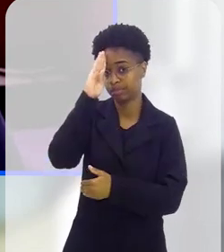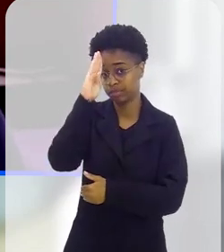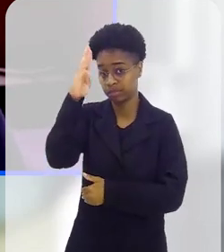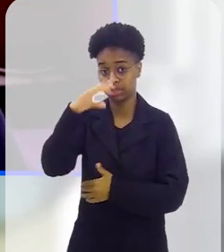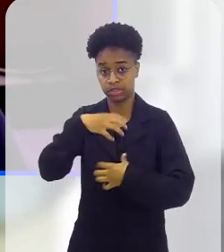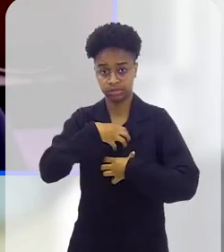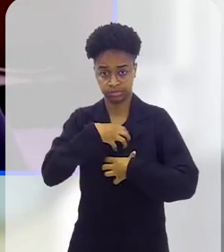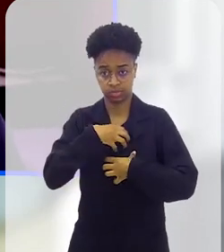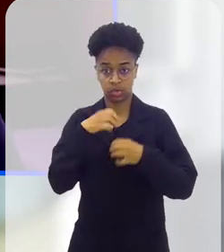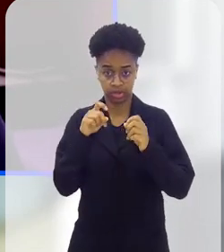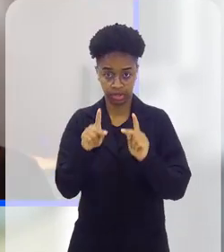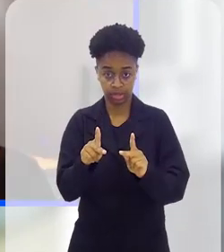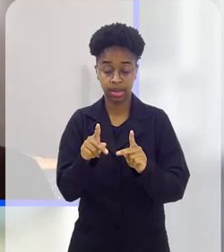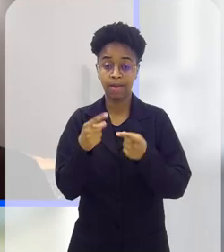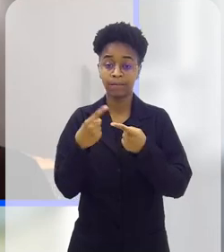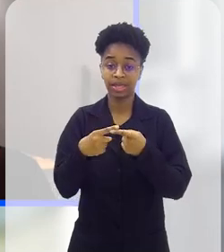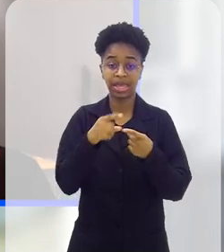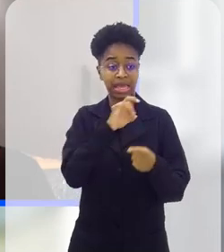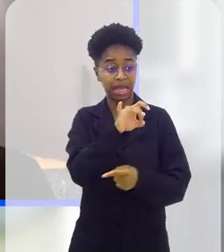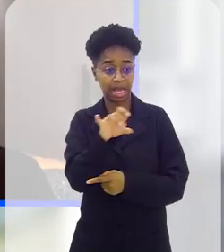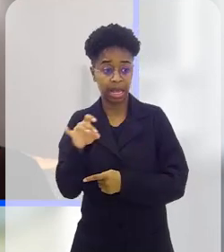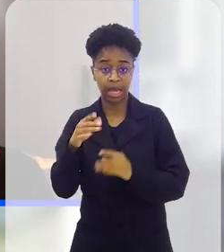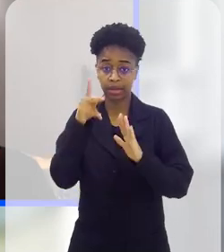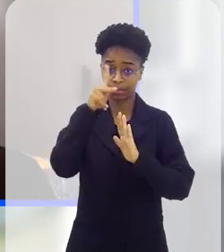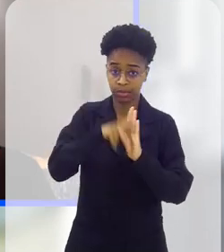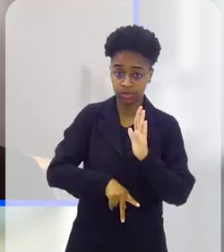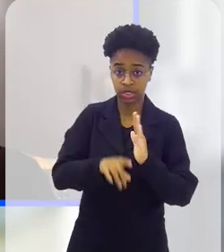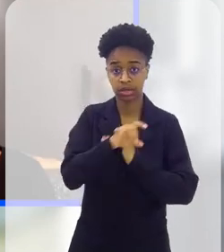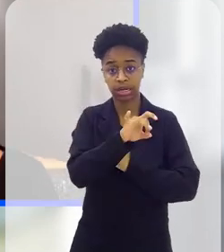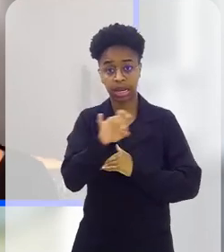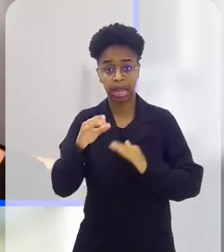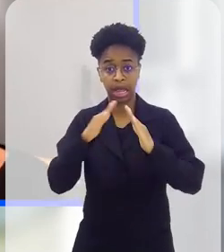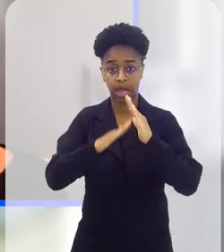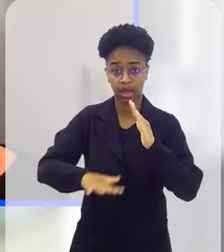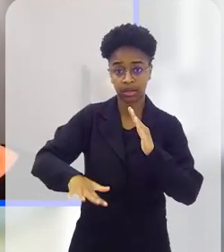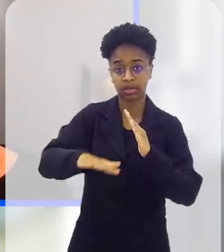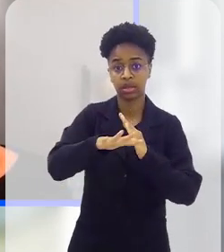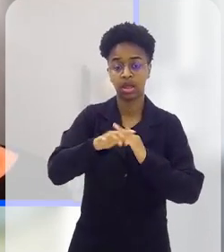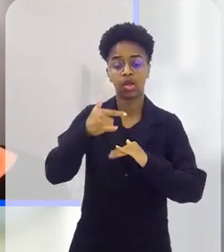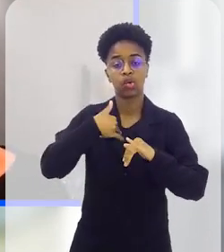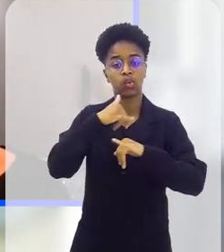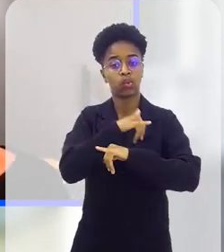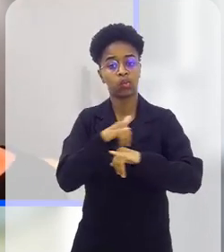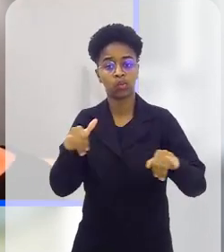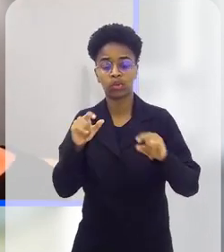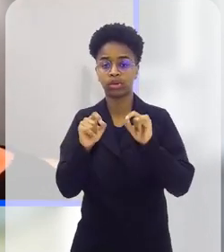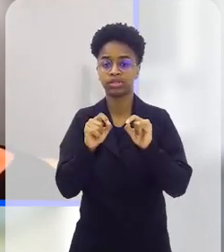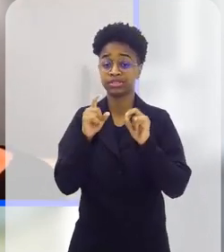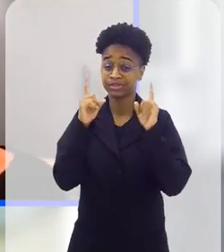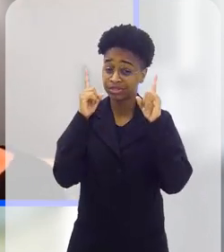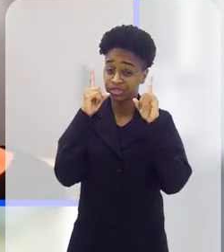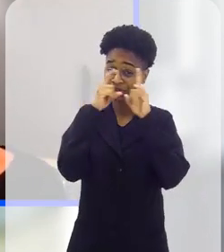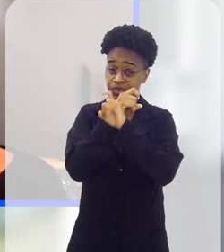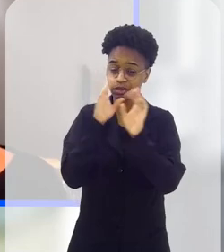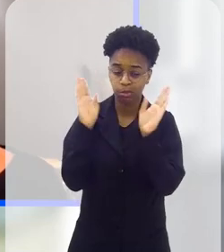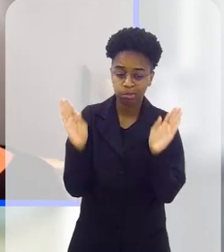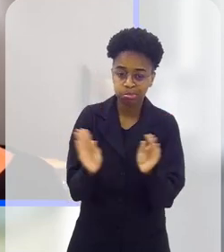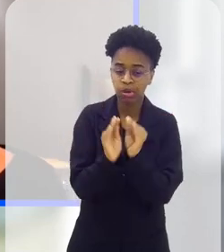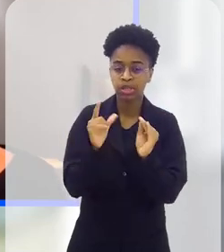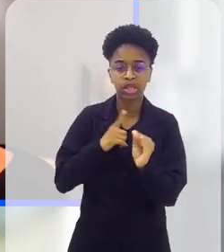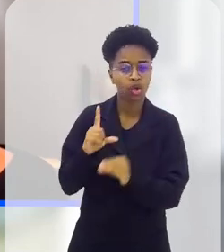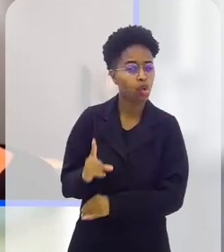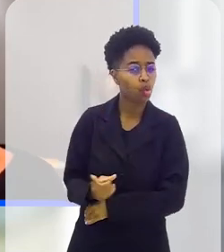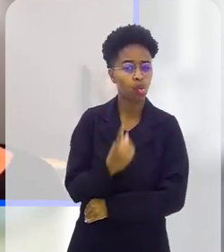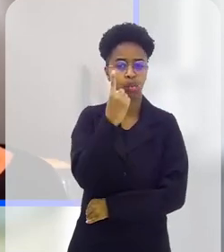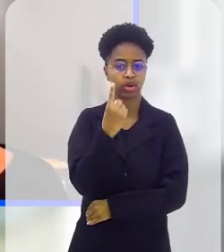desenvolvendo, sobretudo, os sentidos. Porque cada quintal, cada projeto ligado, quero dizer, é difícil consolidar